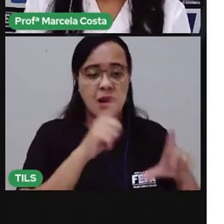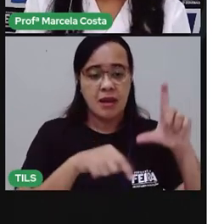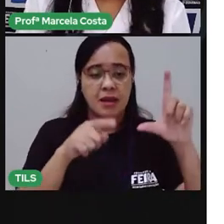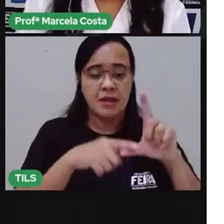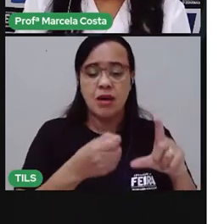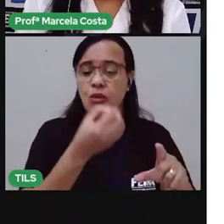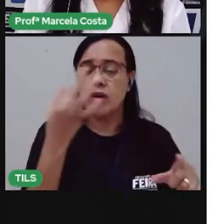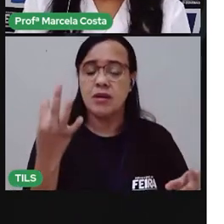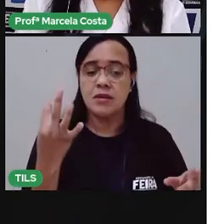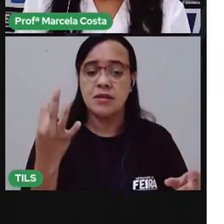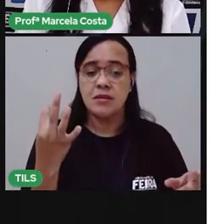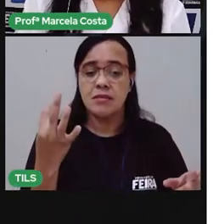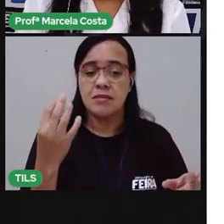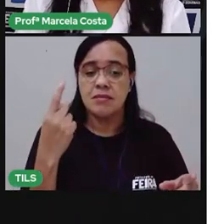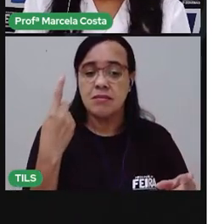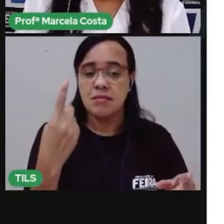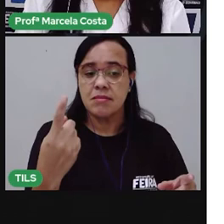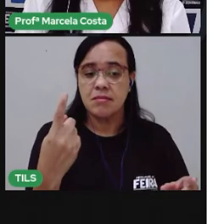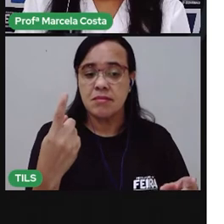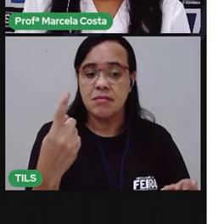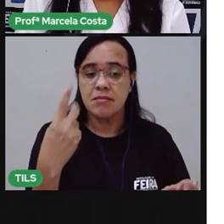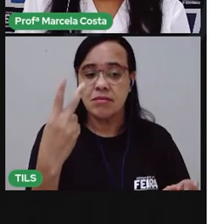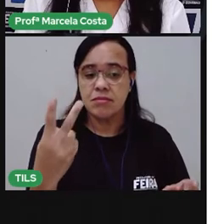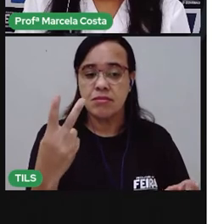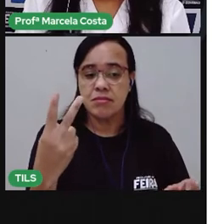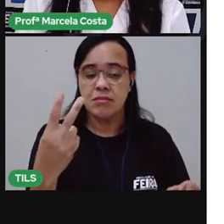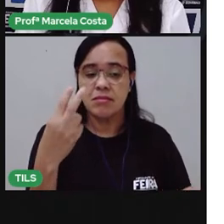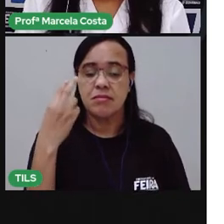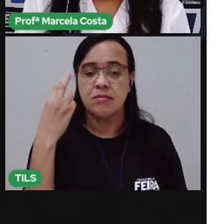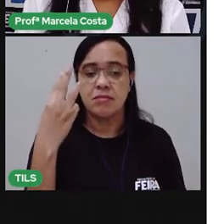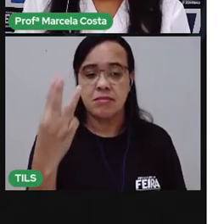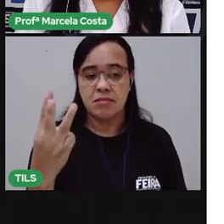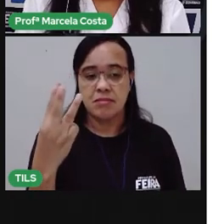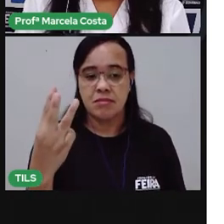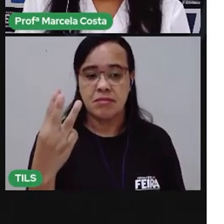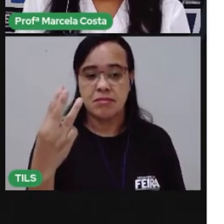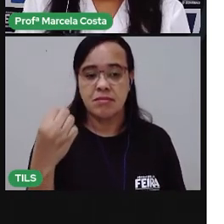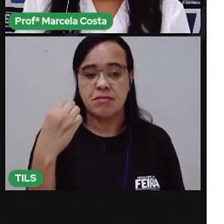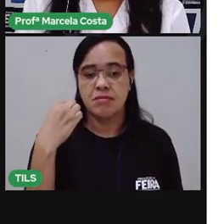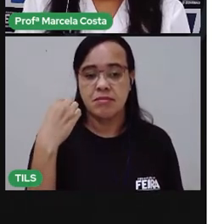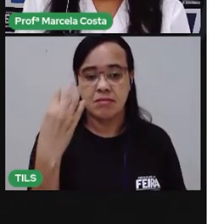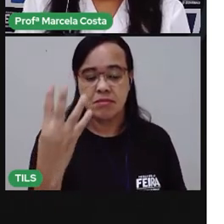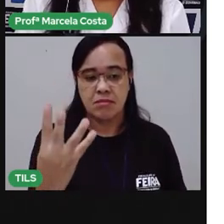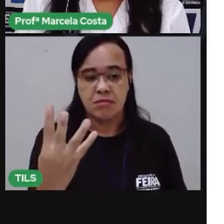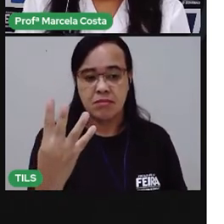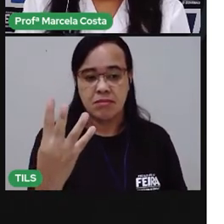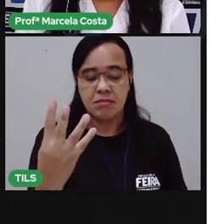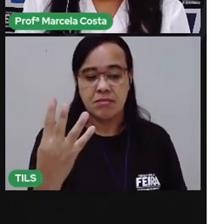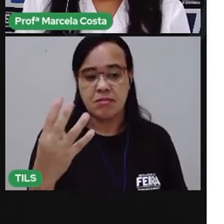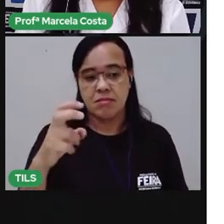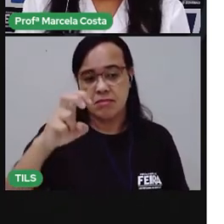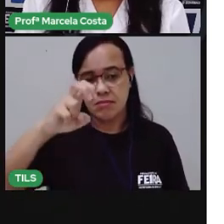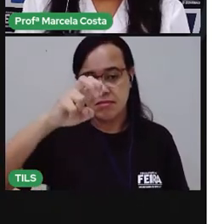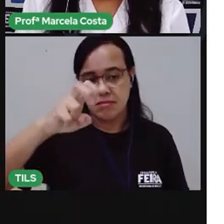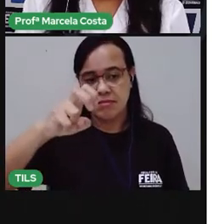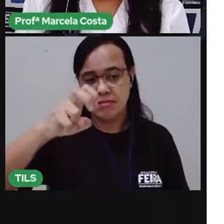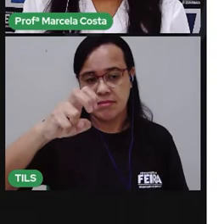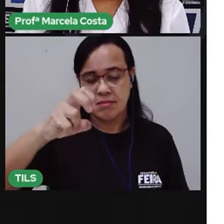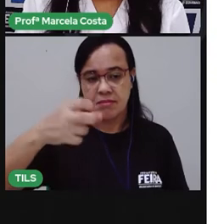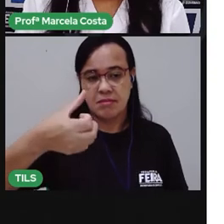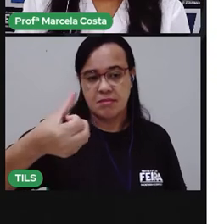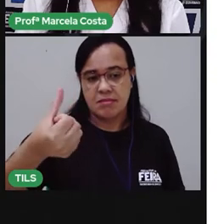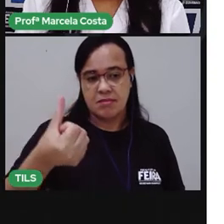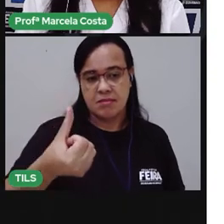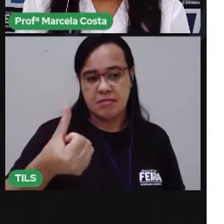Uma, duas, três, quatro, cinco,